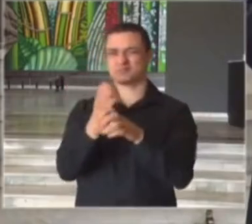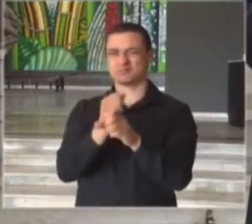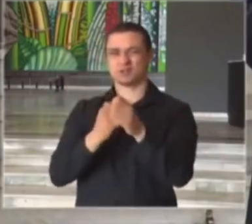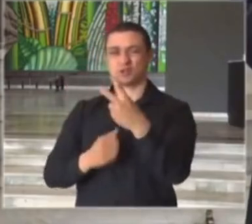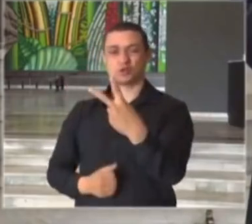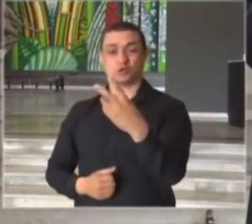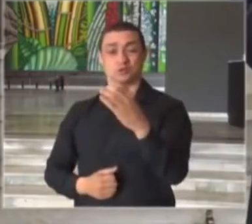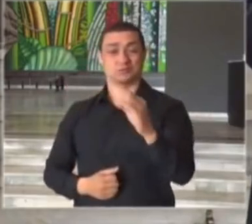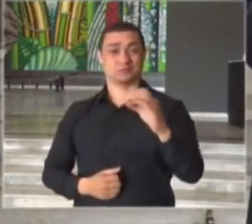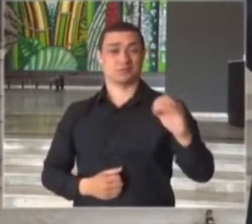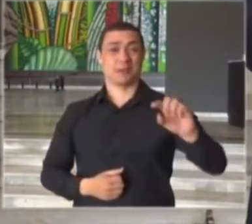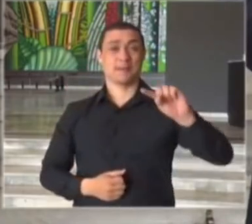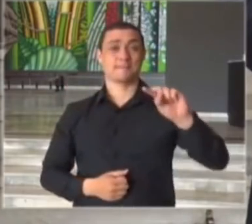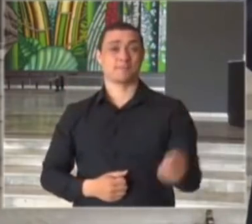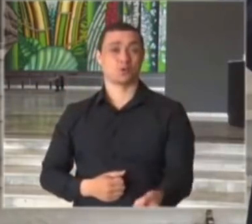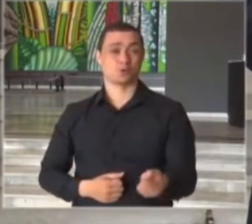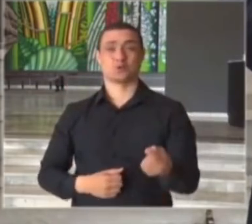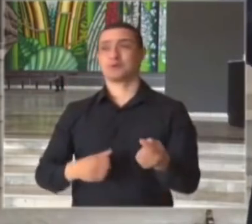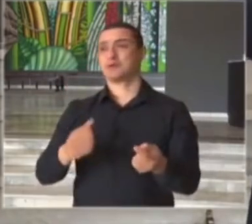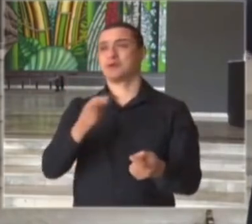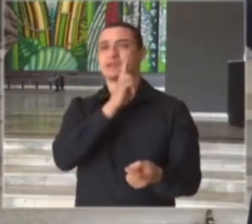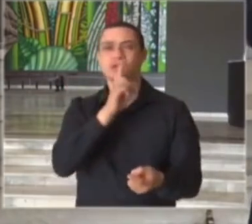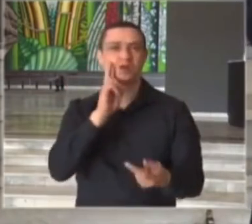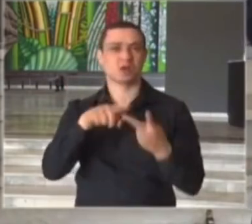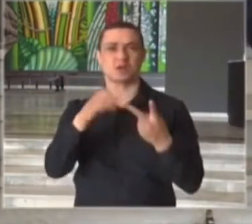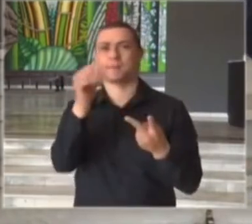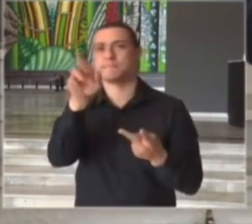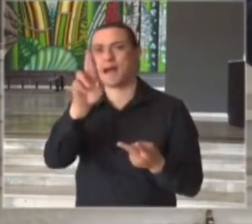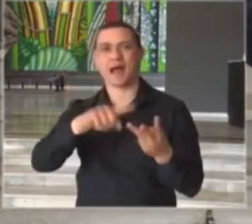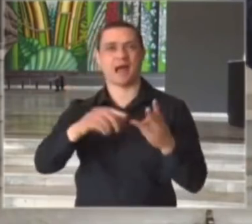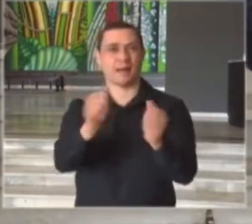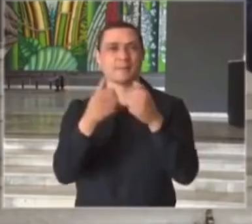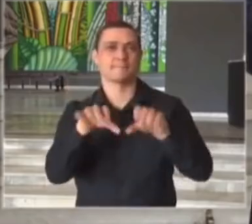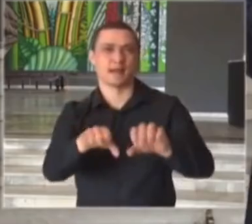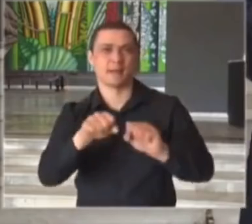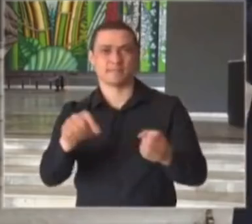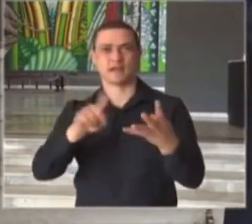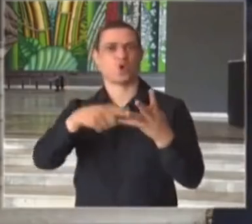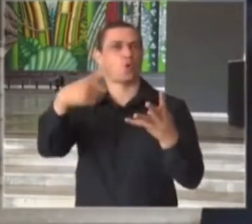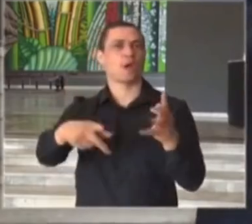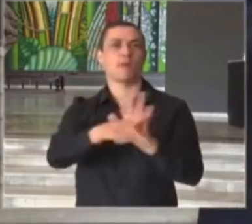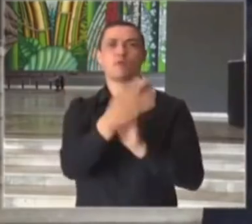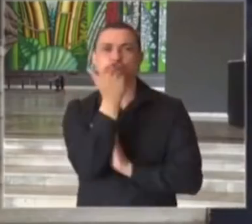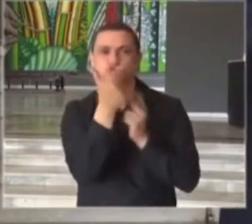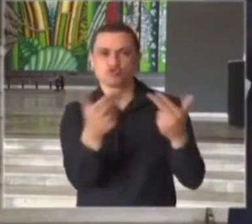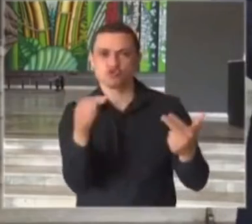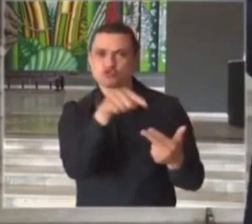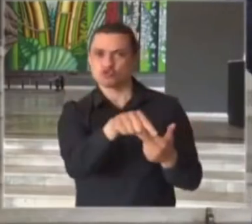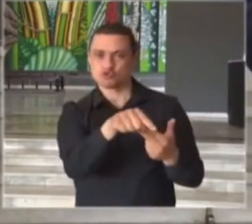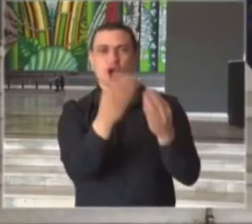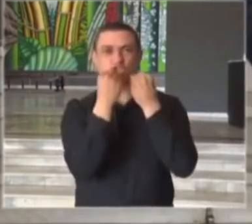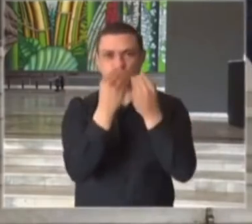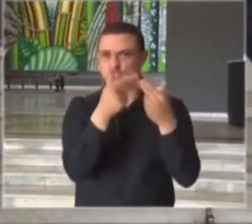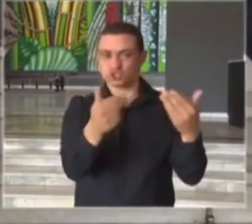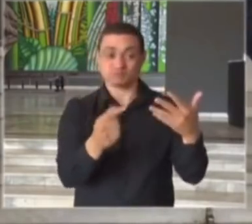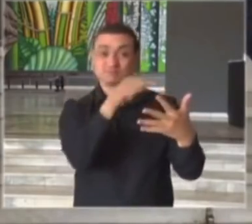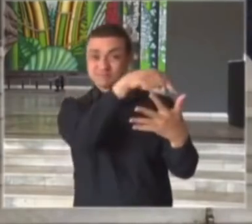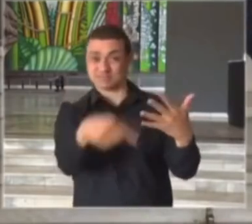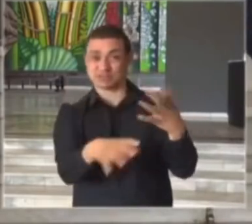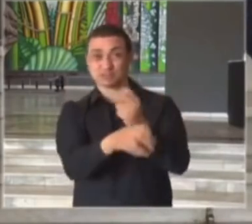mil restaurantes, padarias, bares, estabelecimentos de consumo de alimentos e empregando 800